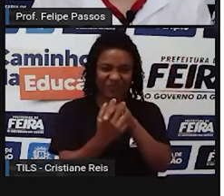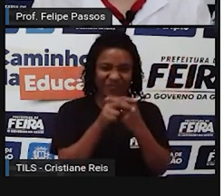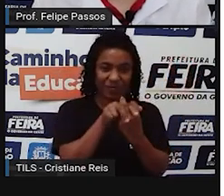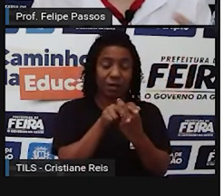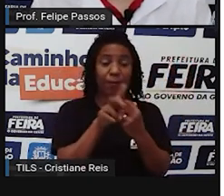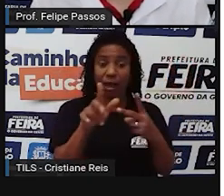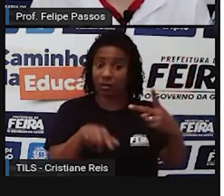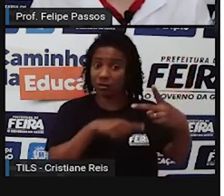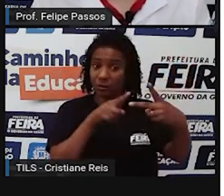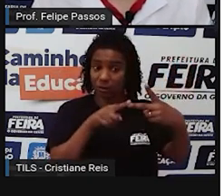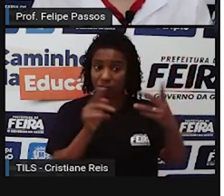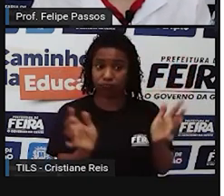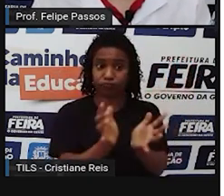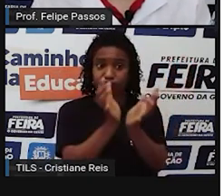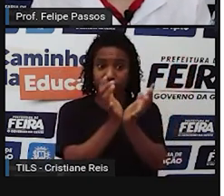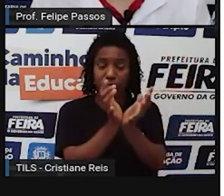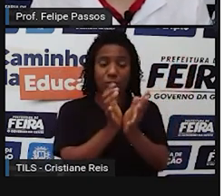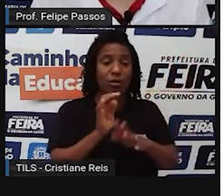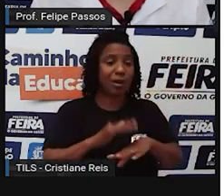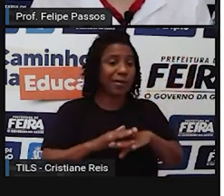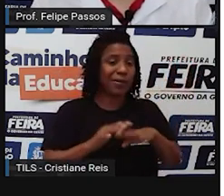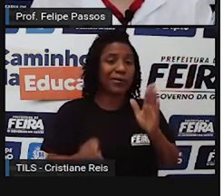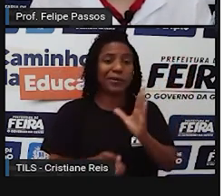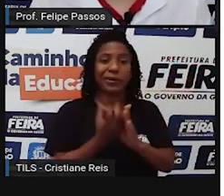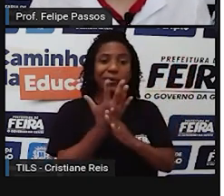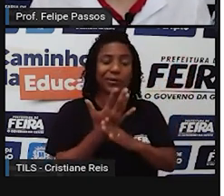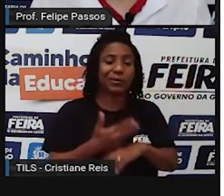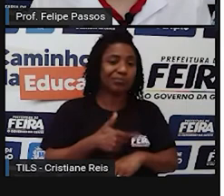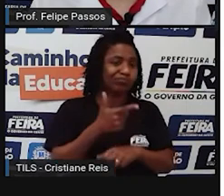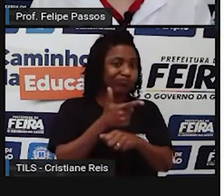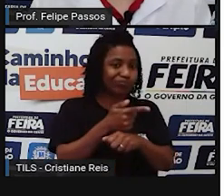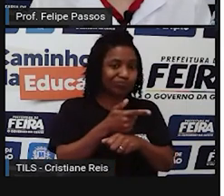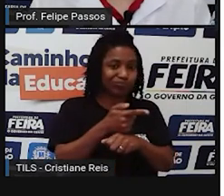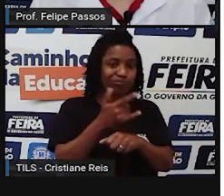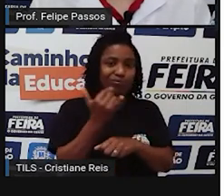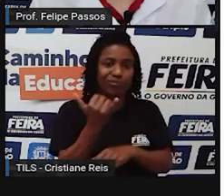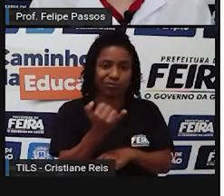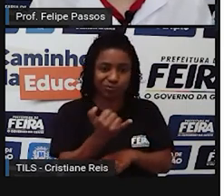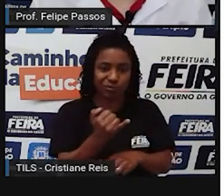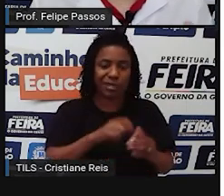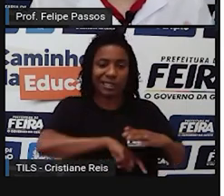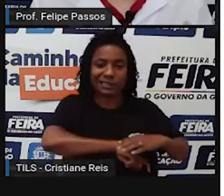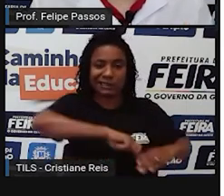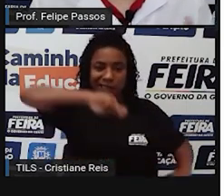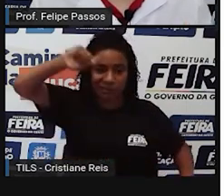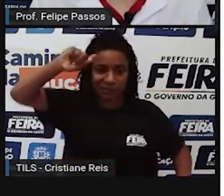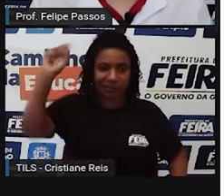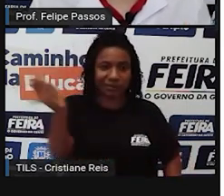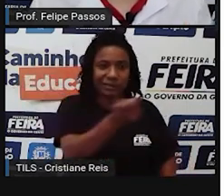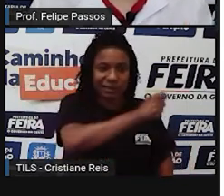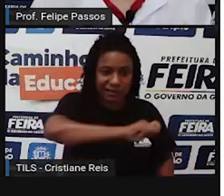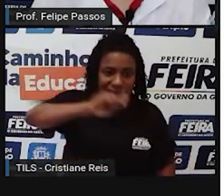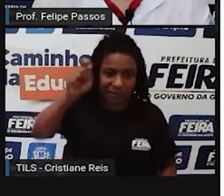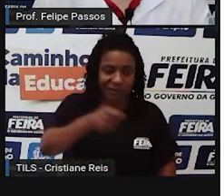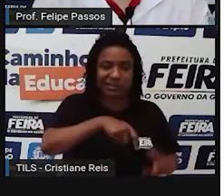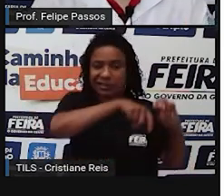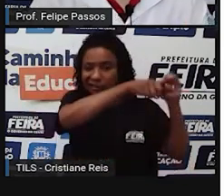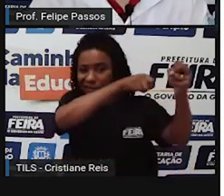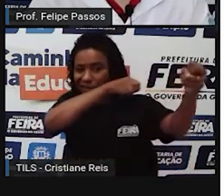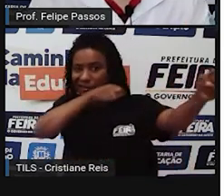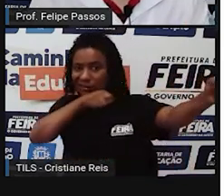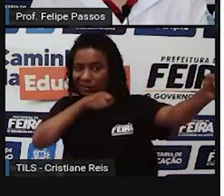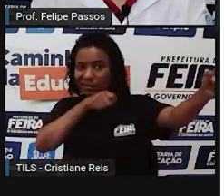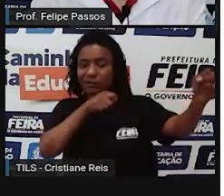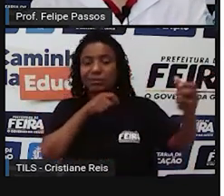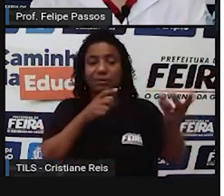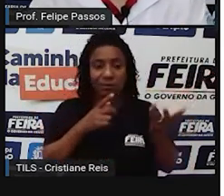armas de ferro, né? Espadas, arco e flecha, e isso, infelizmente, deu uma